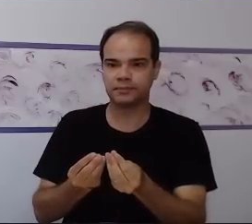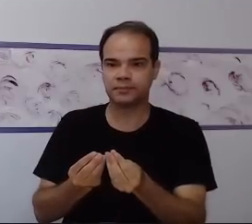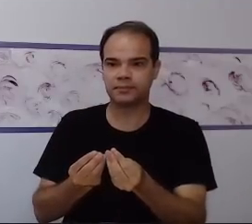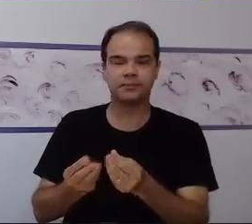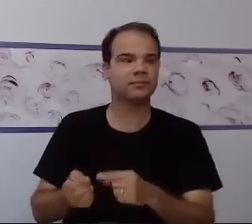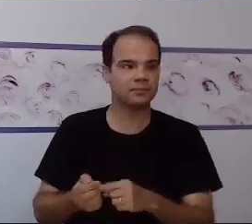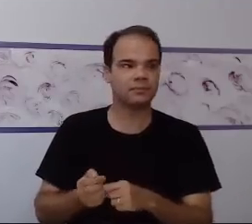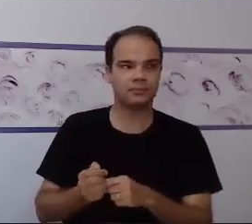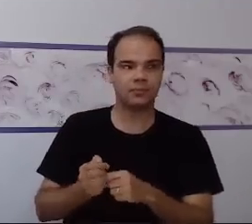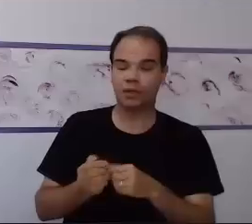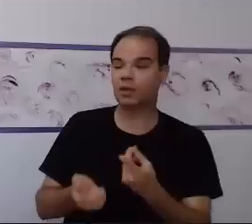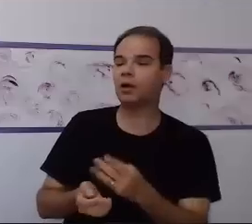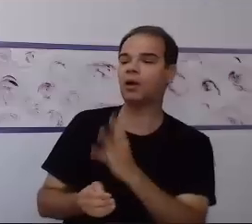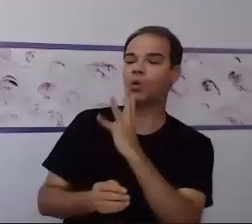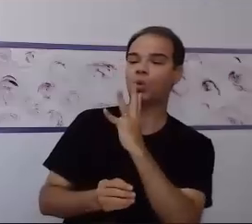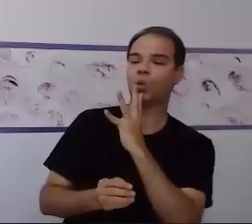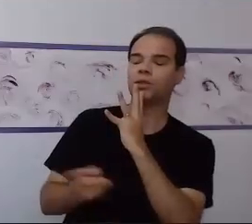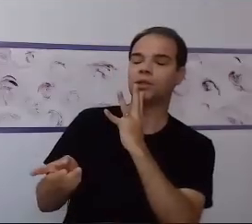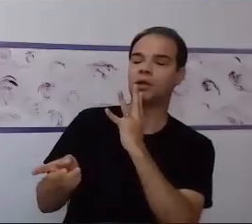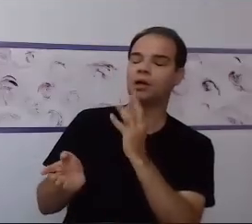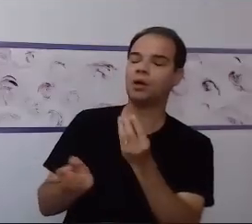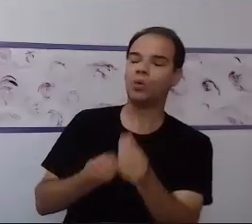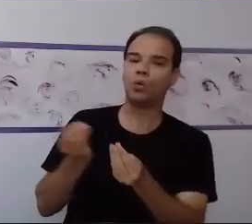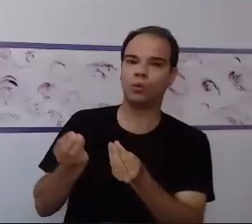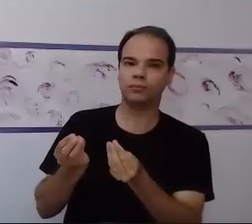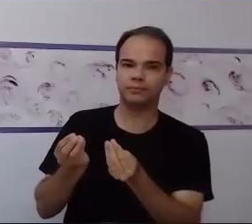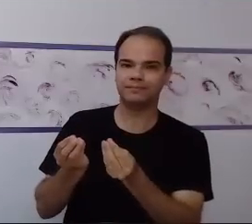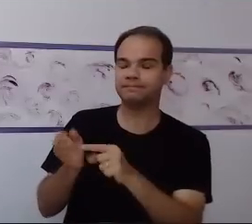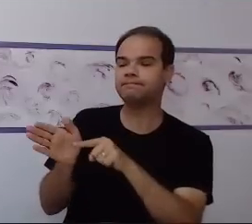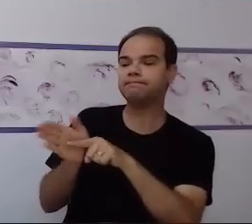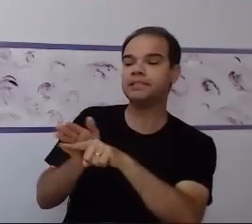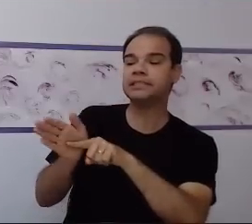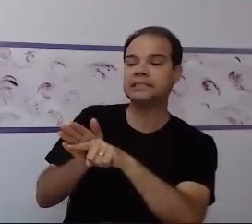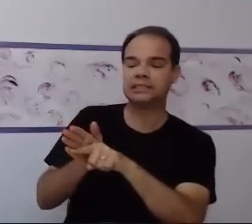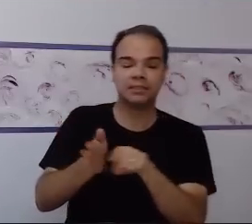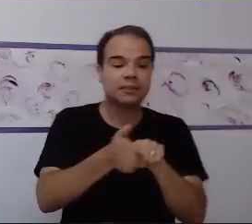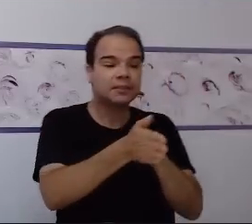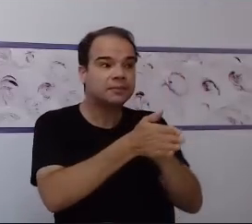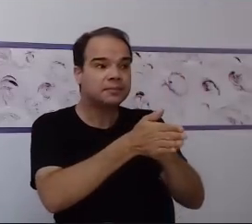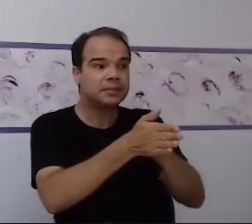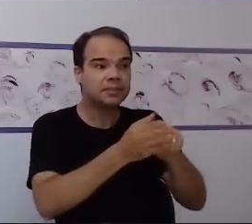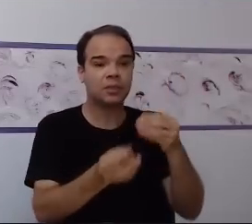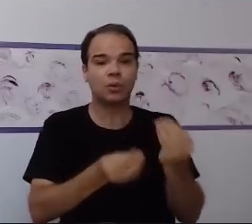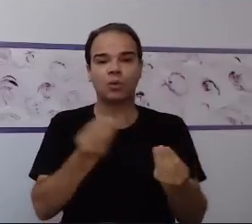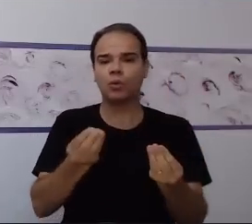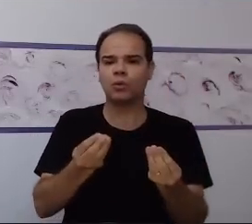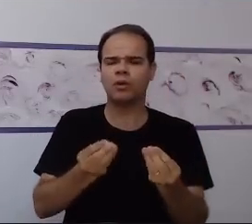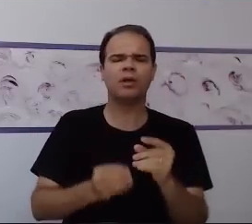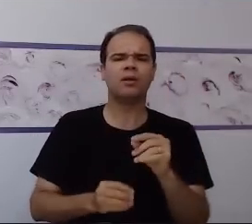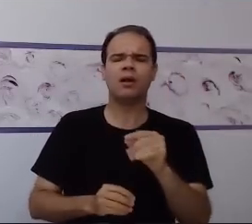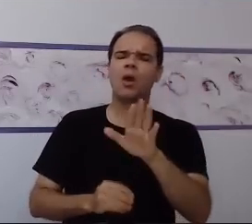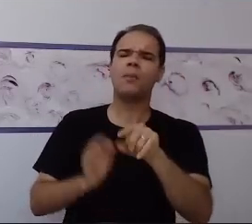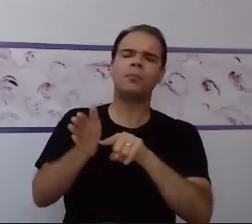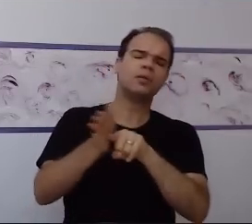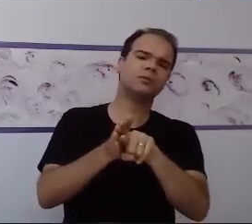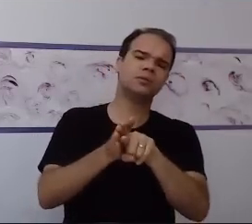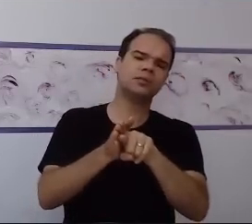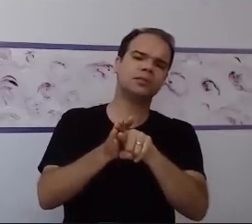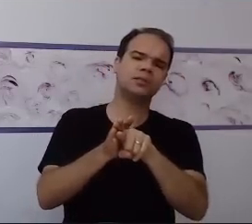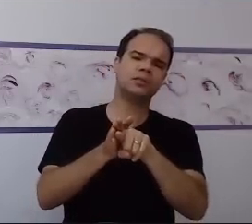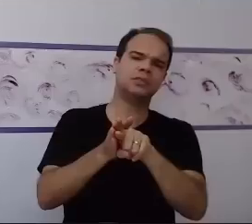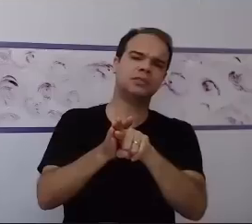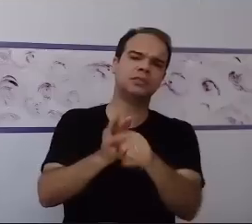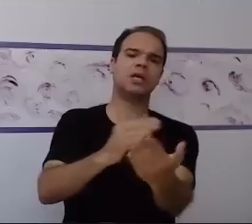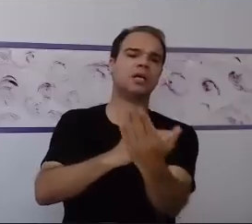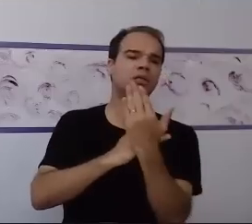isso a importância da gente conhecer como está esse nível de desenvolvimento da essas informações, de onde vem? Quem que vai passar essa informação? É somente